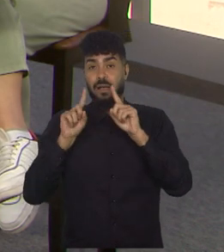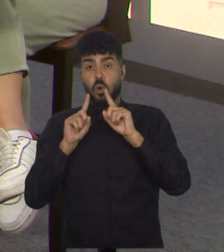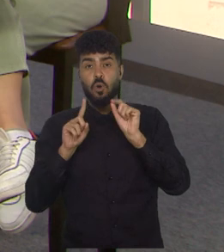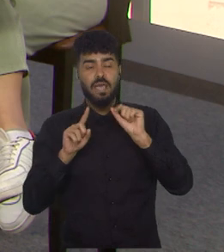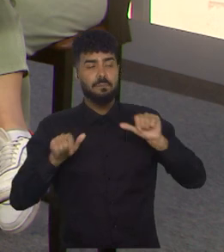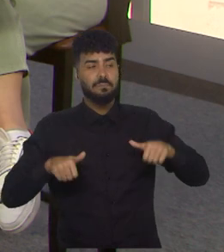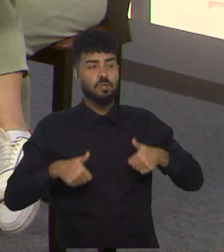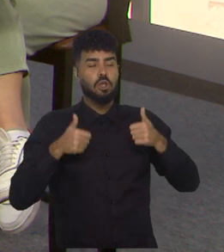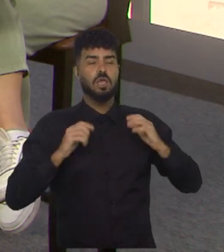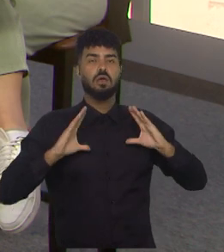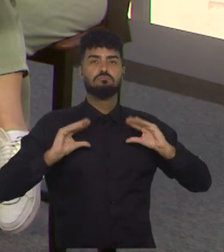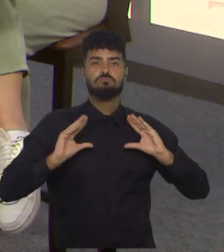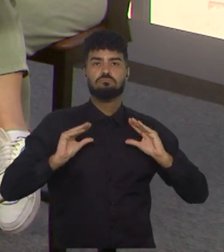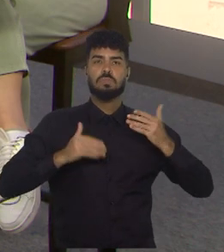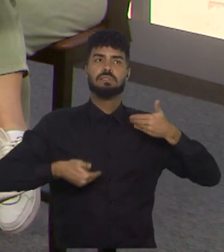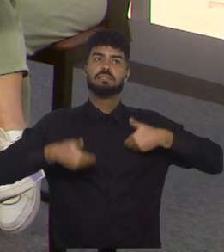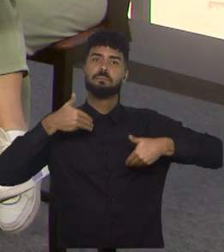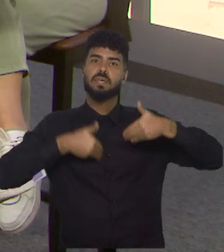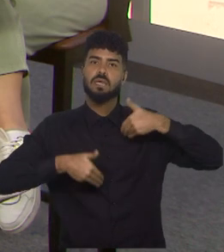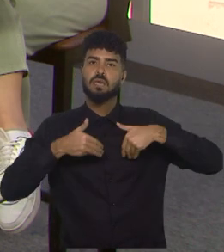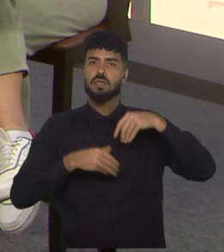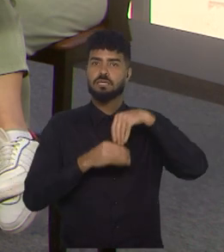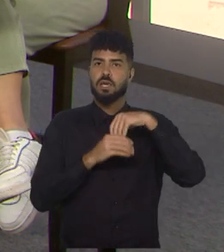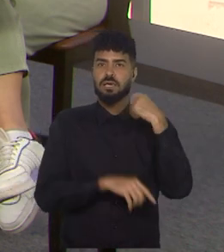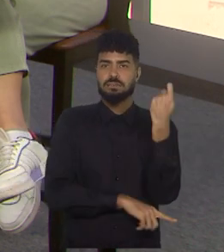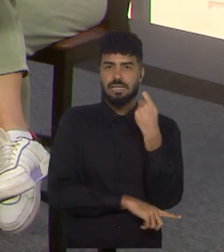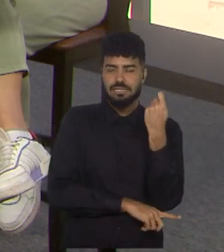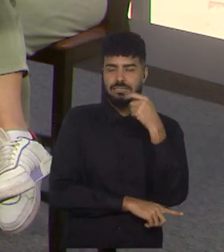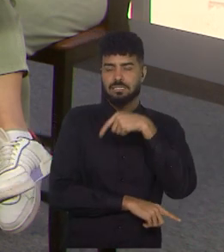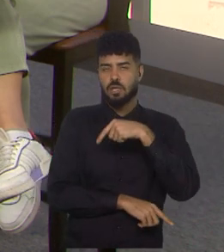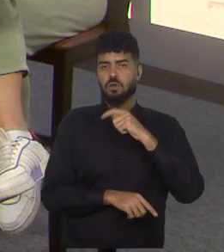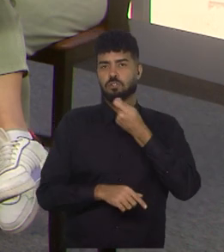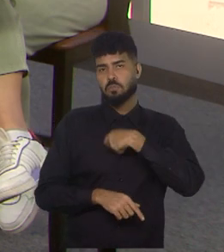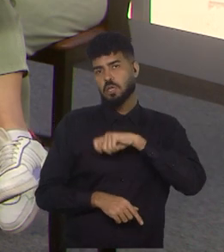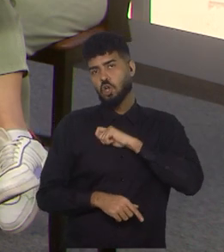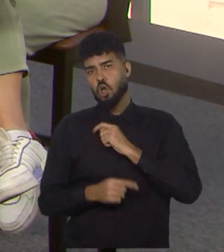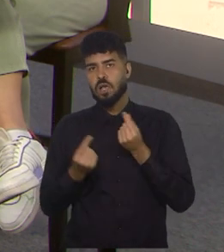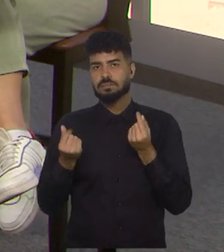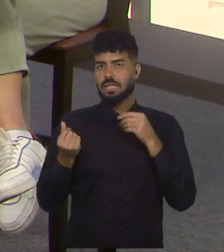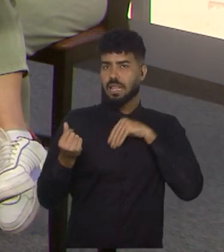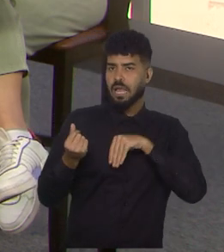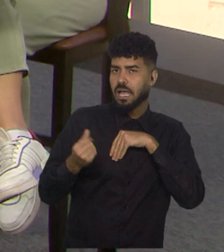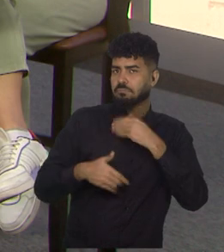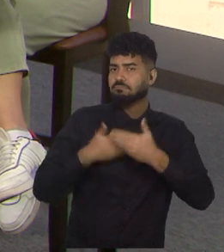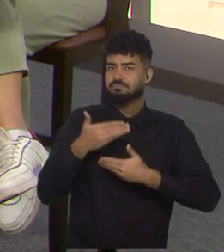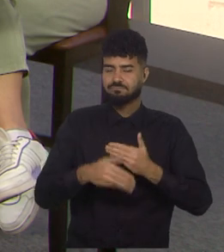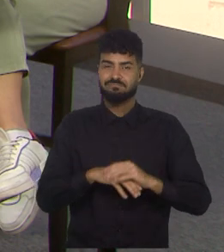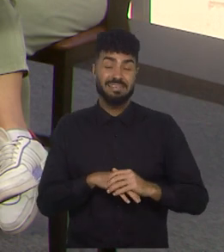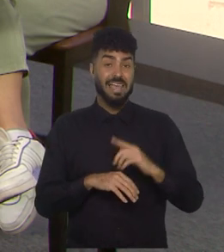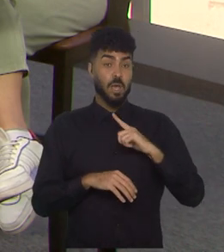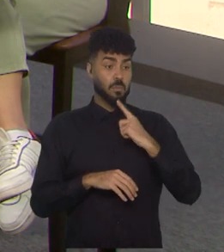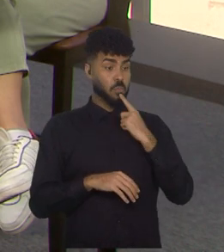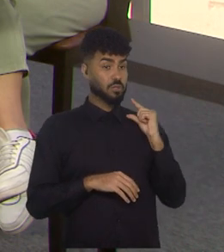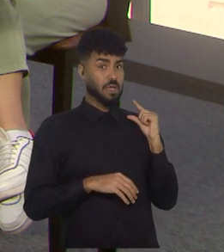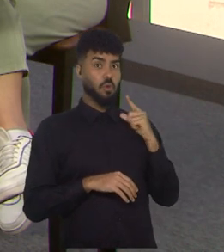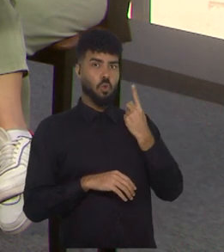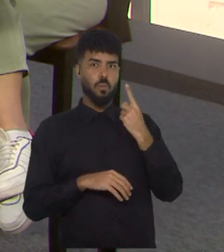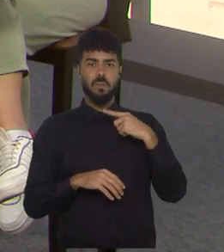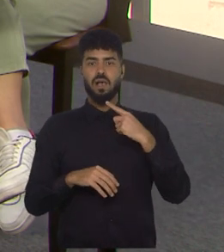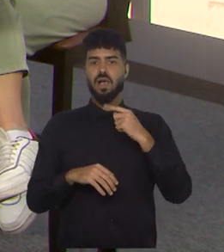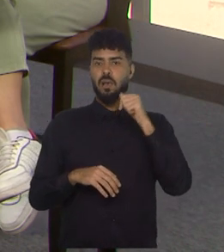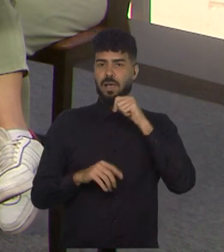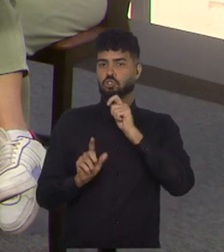de condições ali na seleção espanhola. Estamos nesse impasse, né? A gente já teve uma jogadora recentemente que foi a MAP,